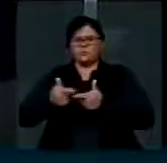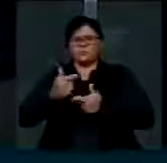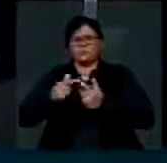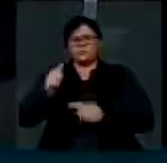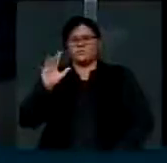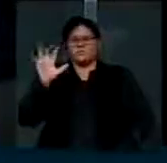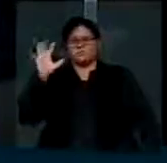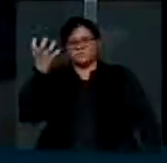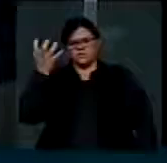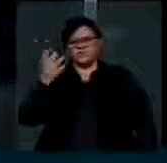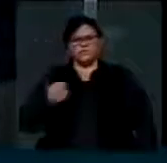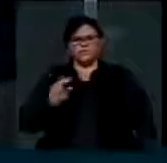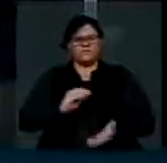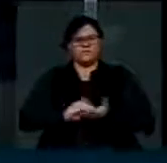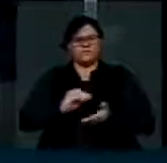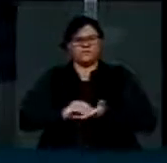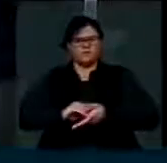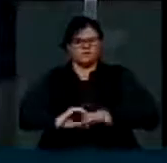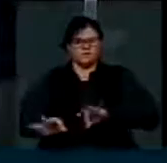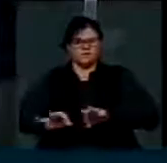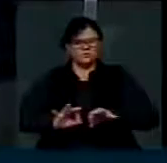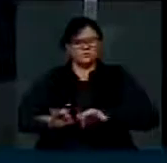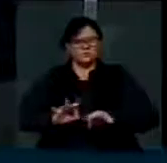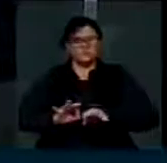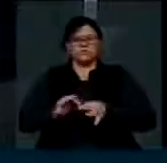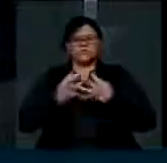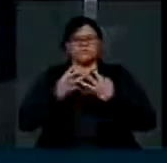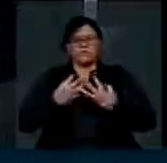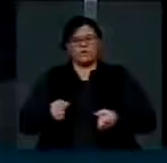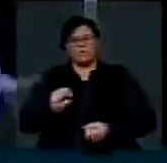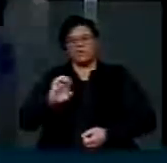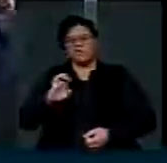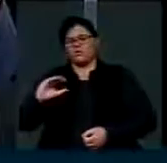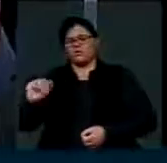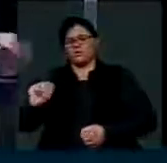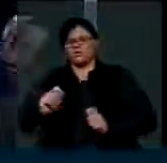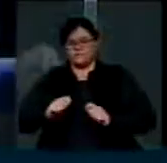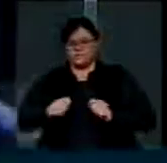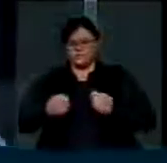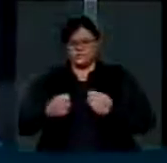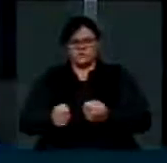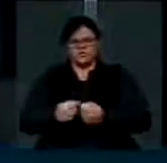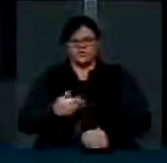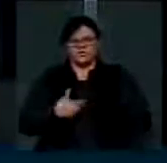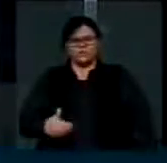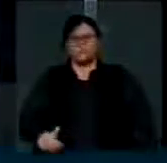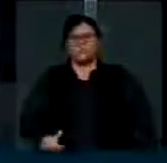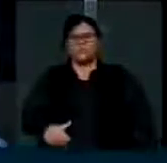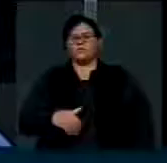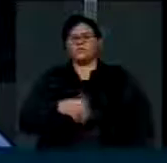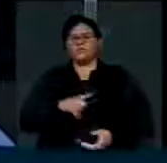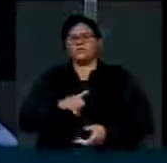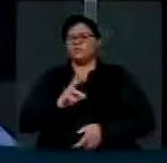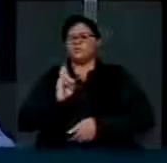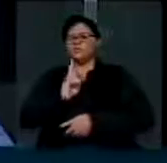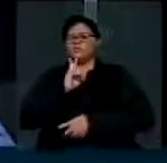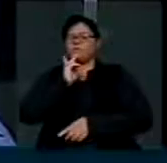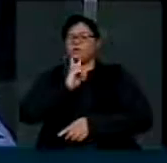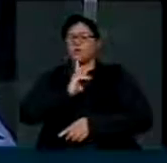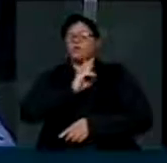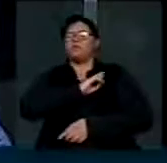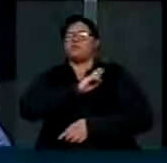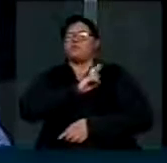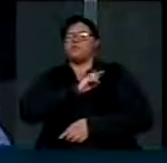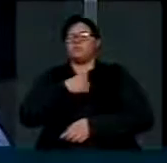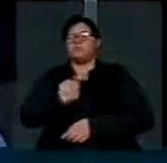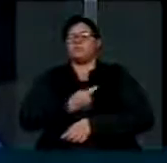é a falta de planejamento quando é no período da seca, a prefeitura seca de um desgoverno que toma conta do nosso Estado. Então fica aqui a